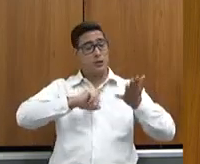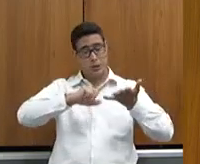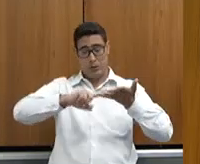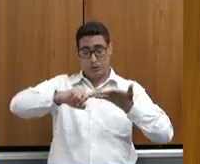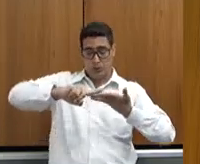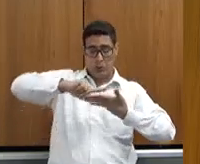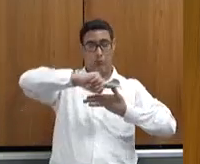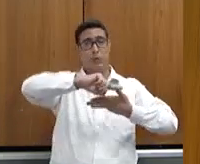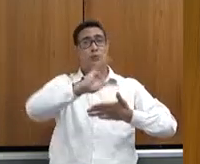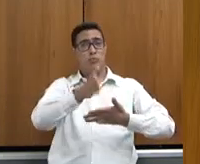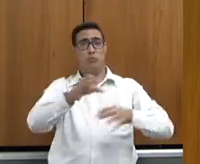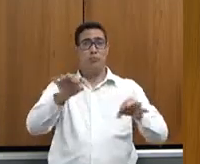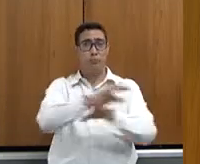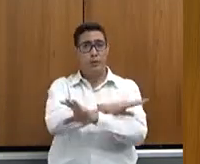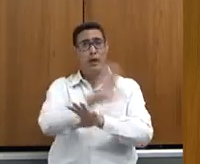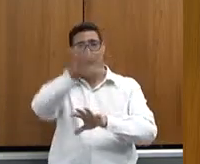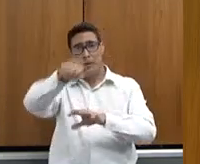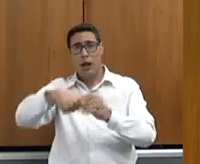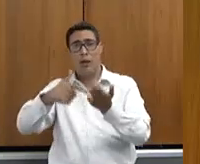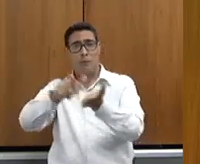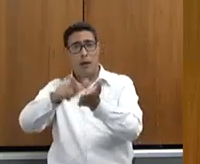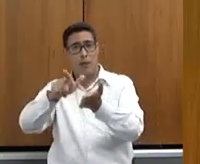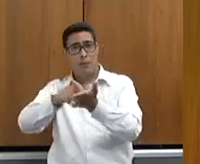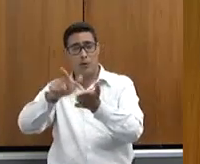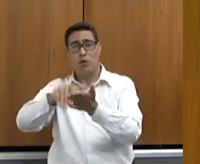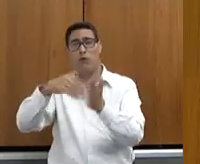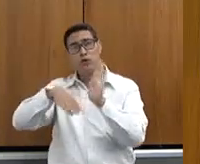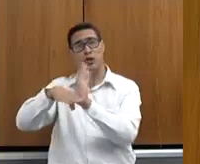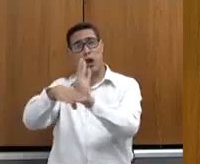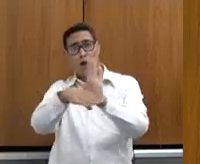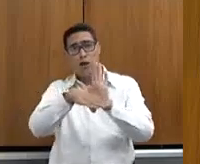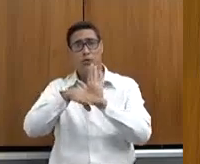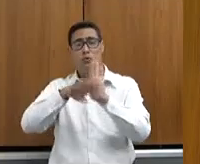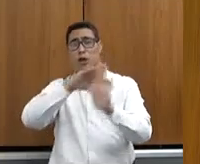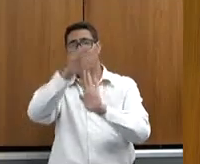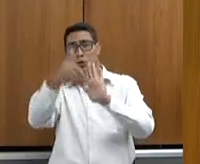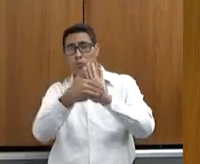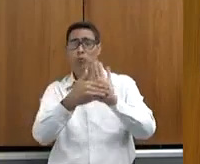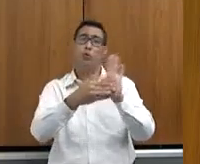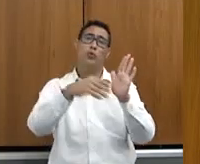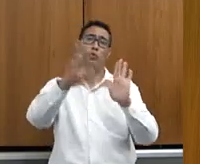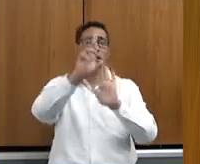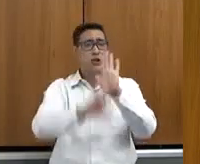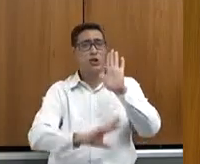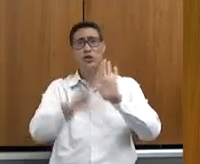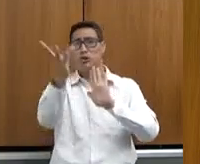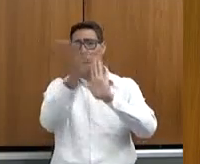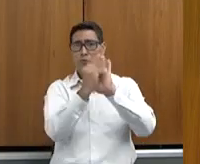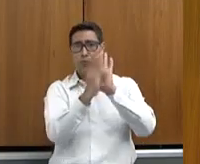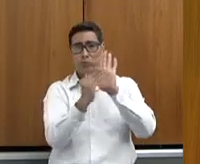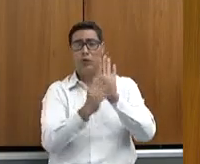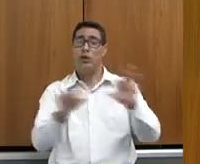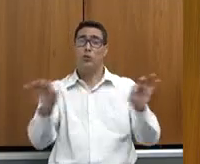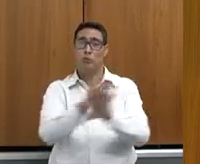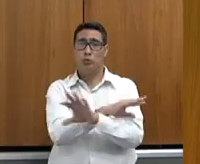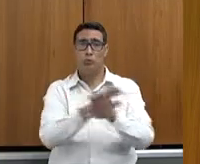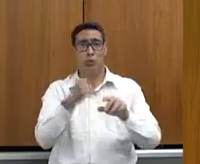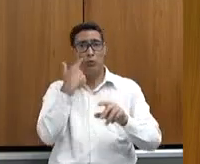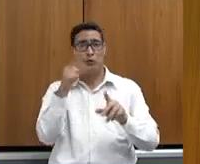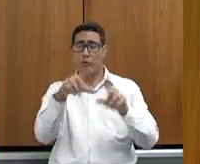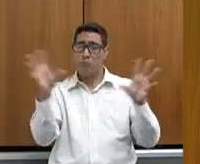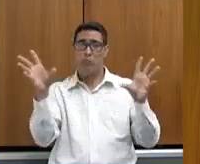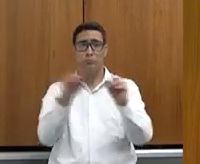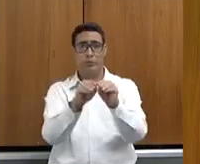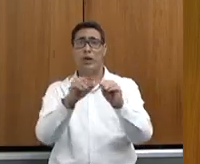vão cumprir isso aqui? Me dá a papelada sua, eu vou te ajudar com a papelada, vou ajudar com todos os registros auditáveis, vai estar tudo pronto. Vamos registrar?